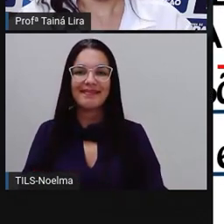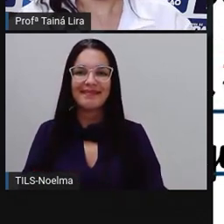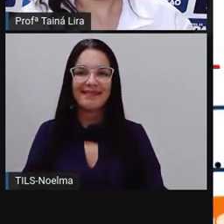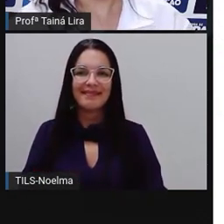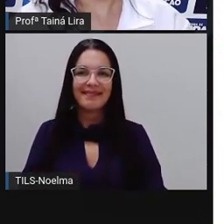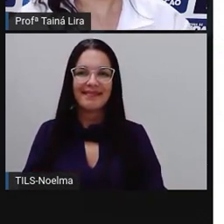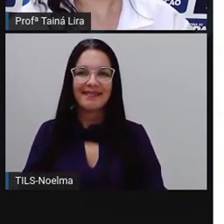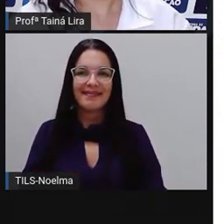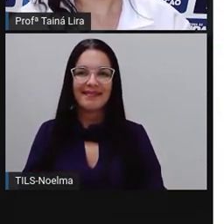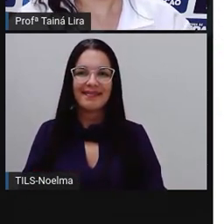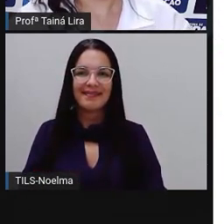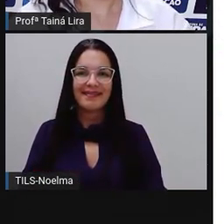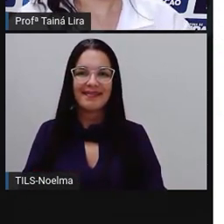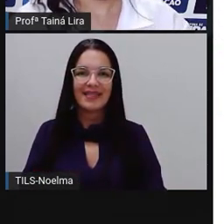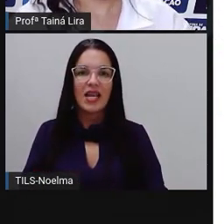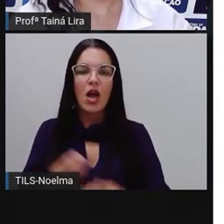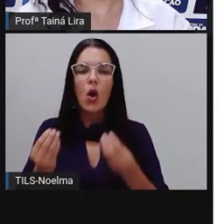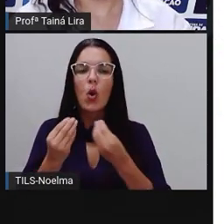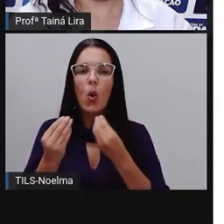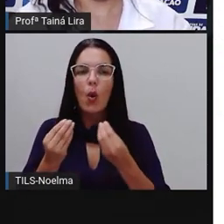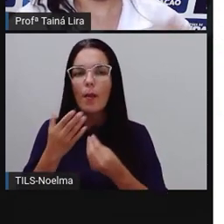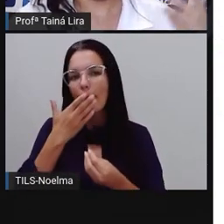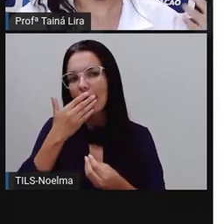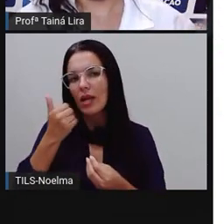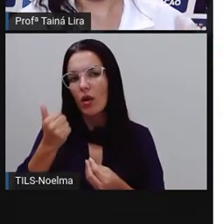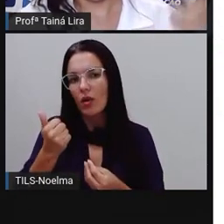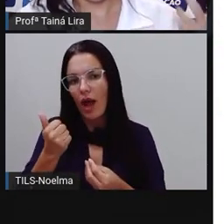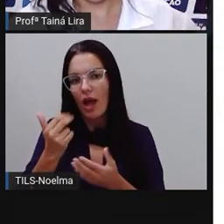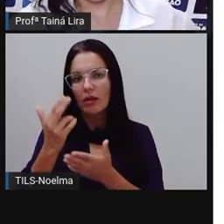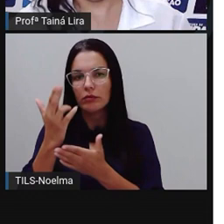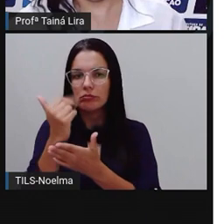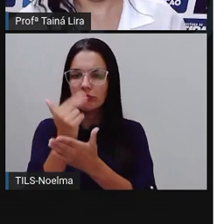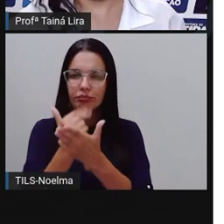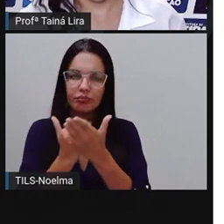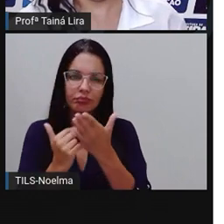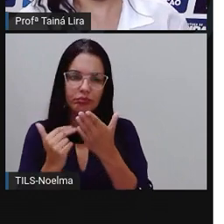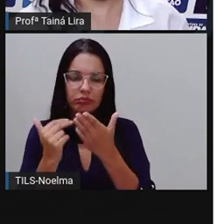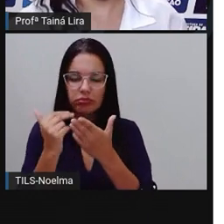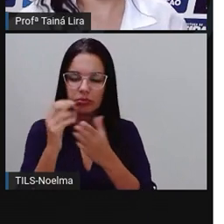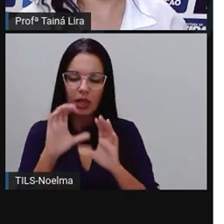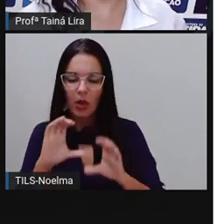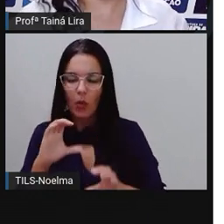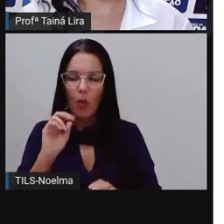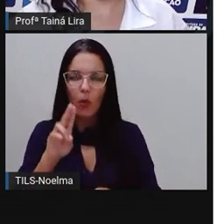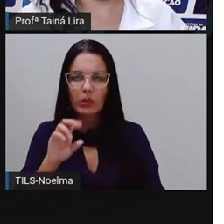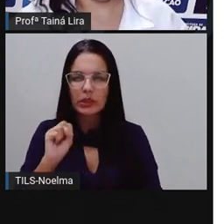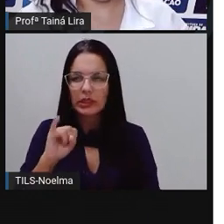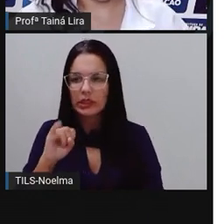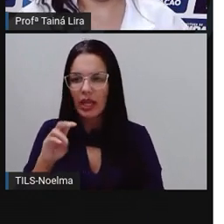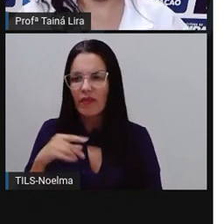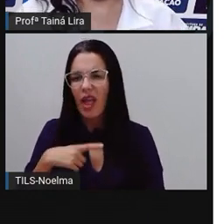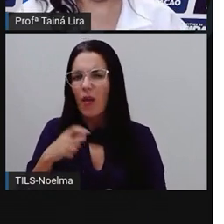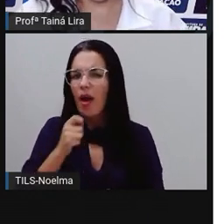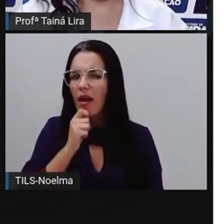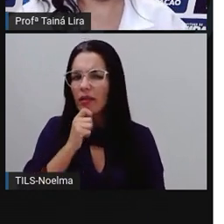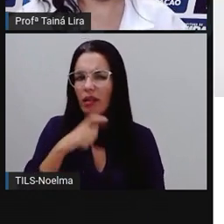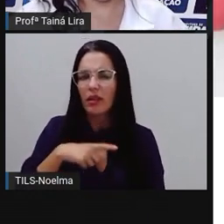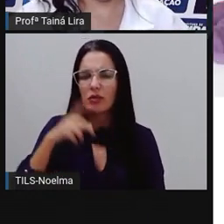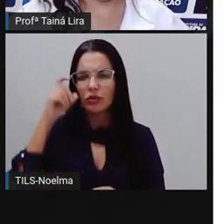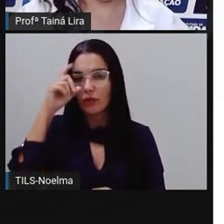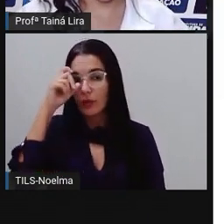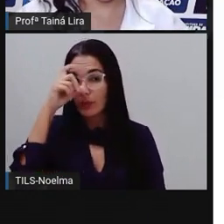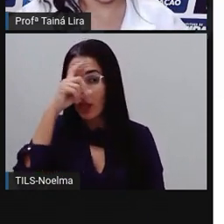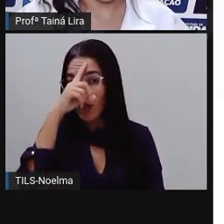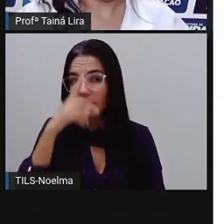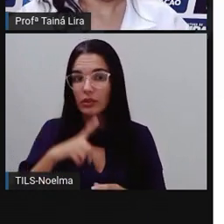Como eu posso, Pró, melhorar o traçado da minha letra? estou começando agora a escrever cursiva, ainda estou sentindo um pouquinho de dificuldade. Então,